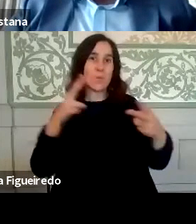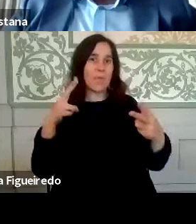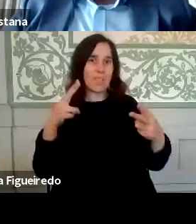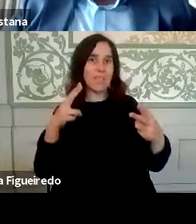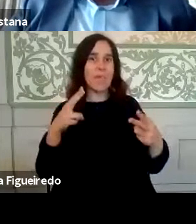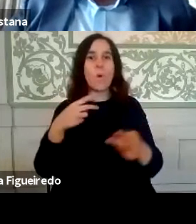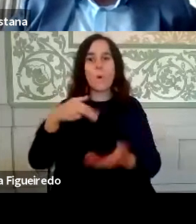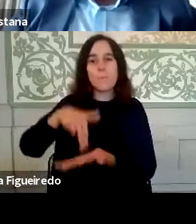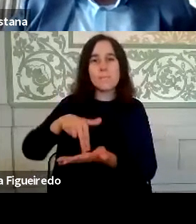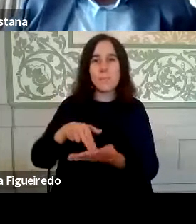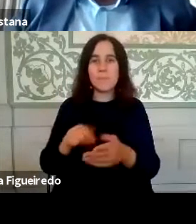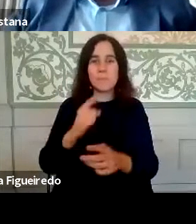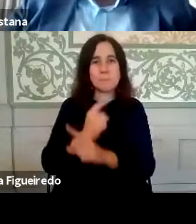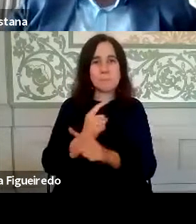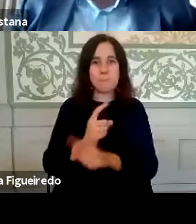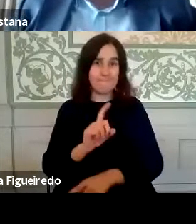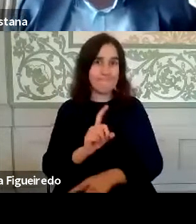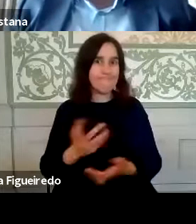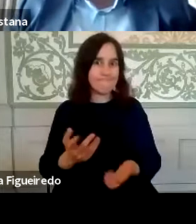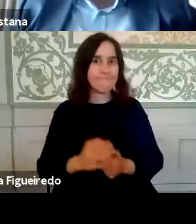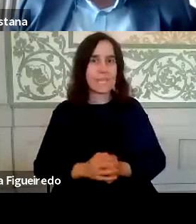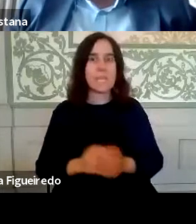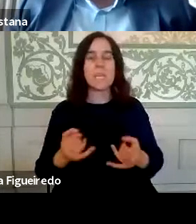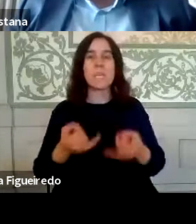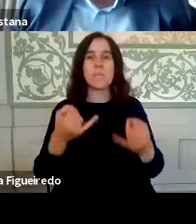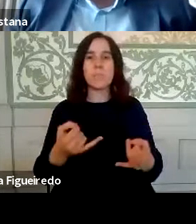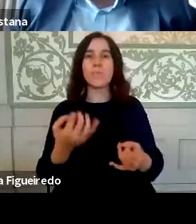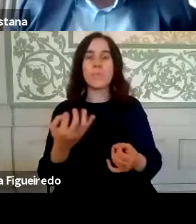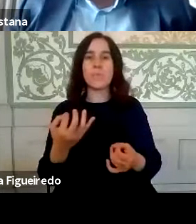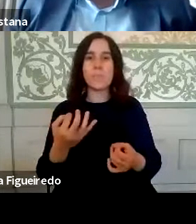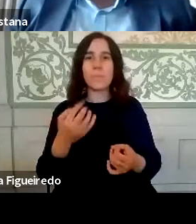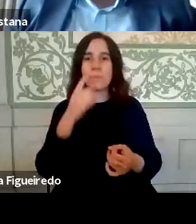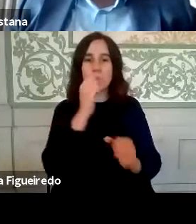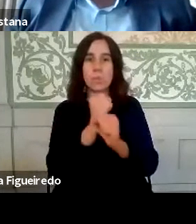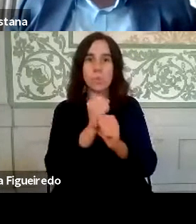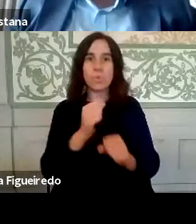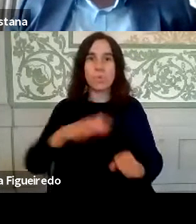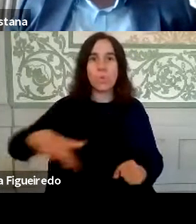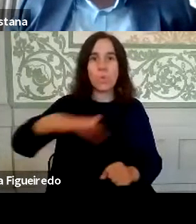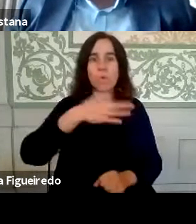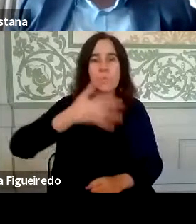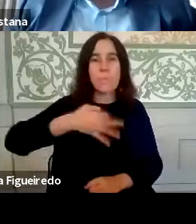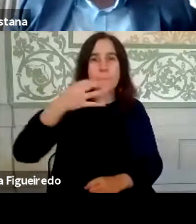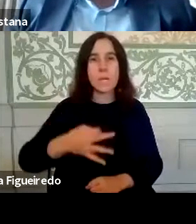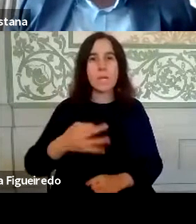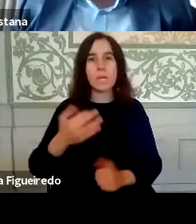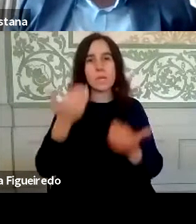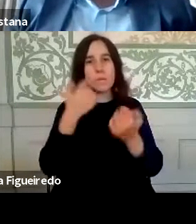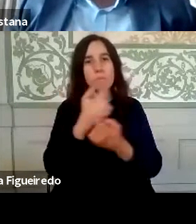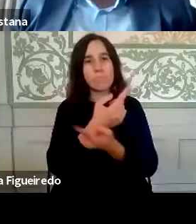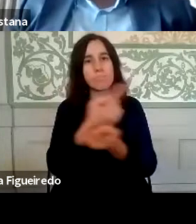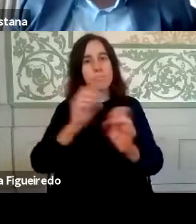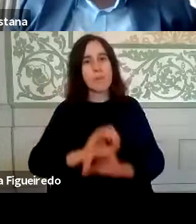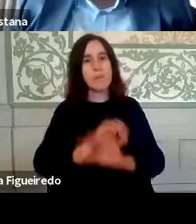presencial, não é? E depois tornar, passar a todos os trabalhadores uma informação de uma forma clara e